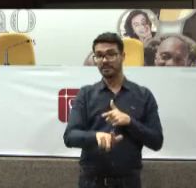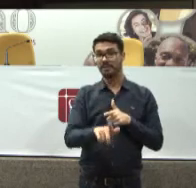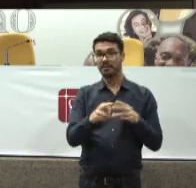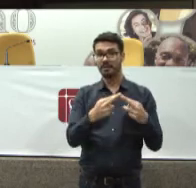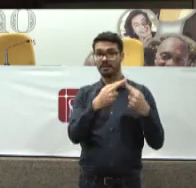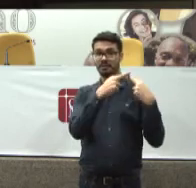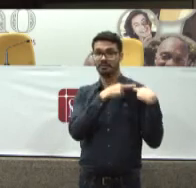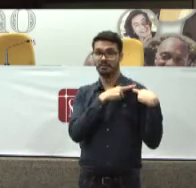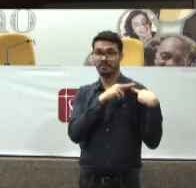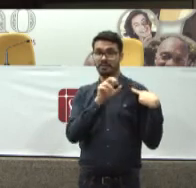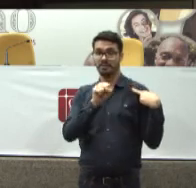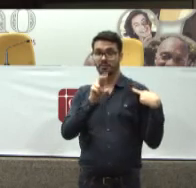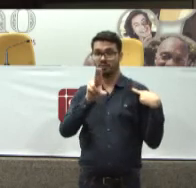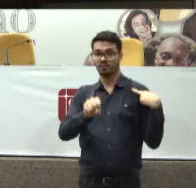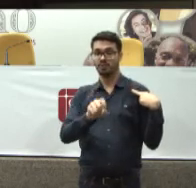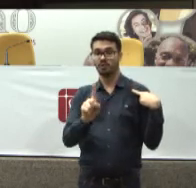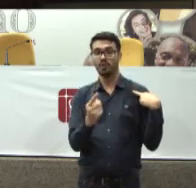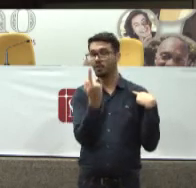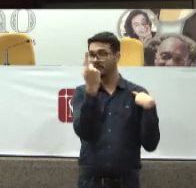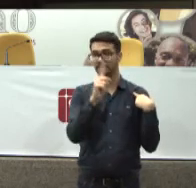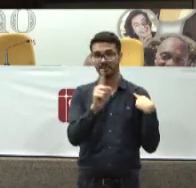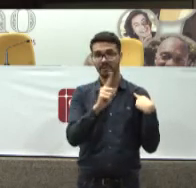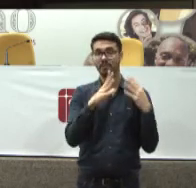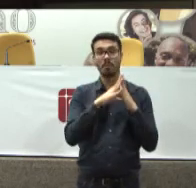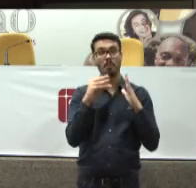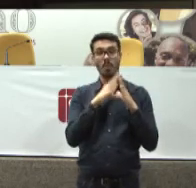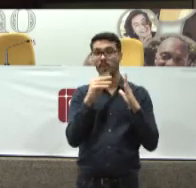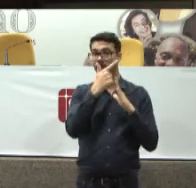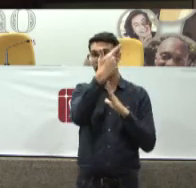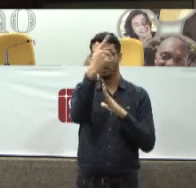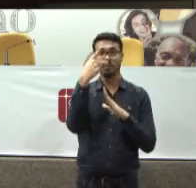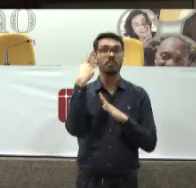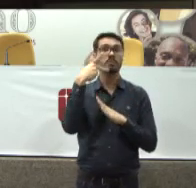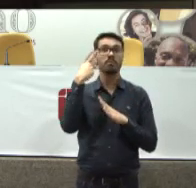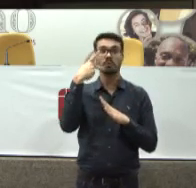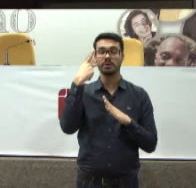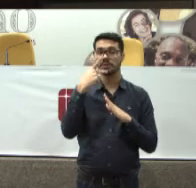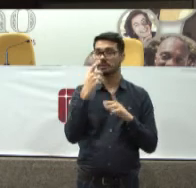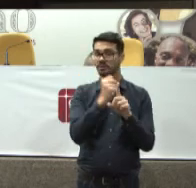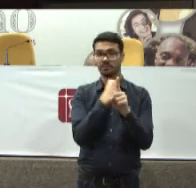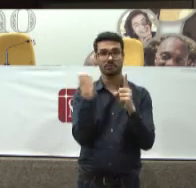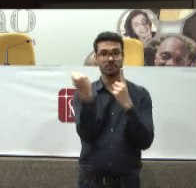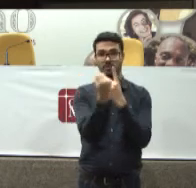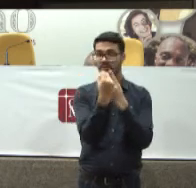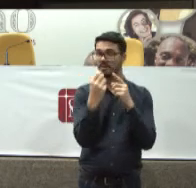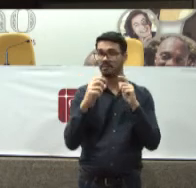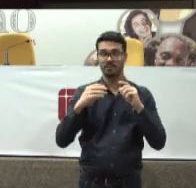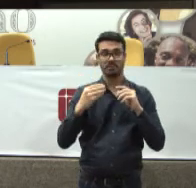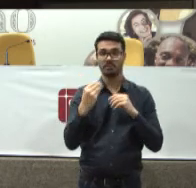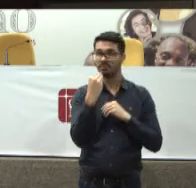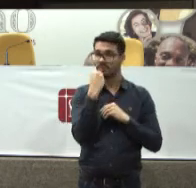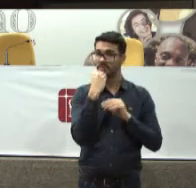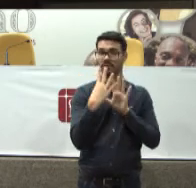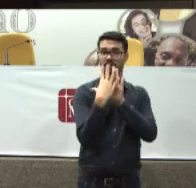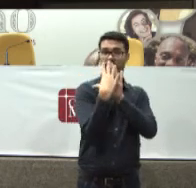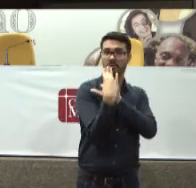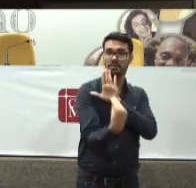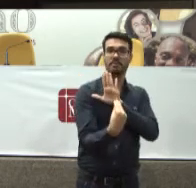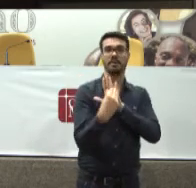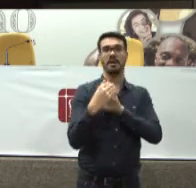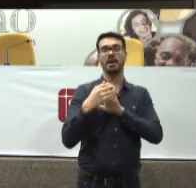SUS Pelo contrário O SUS Ele é modelo Para várias outras políticas sociais Quase todas as outras políticas sociais Bebem no SUS A estrutura